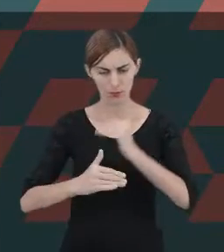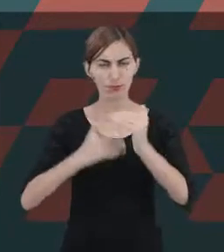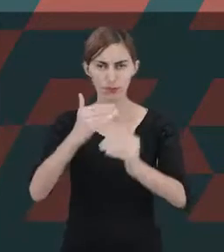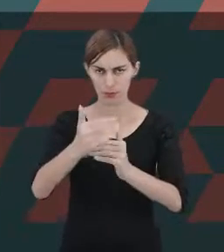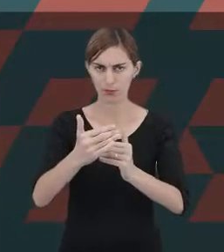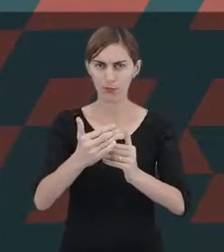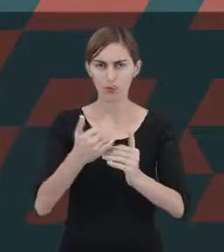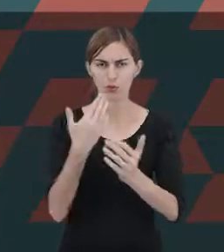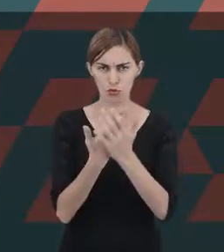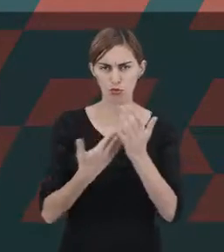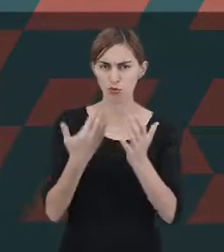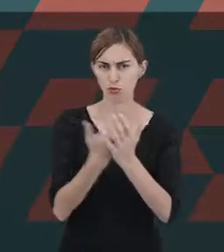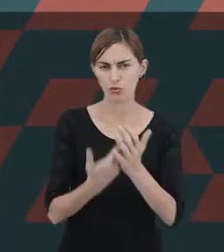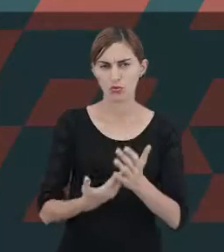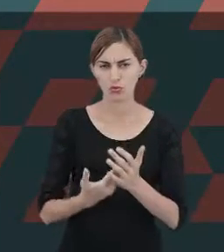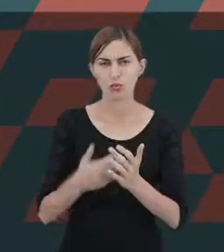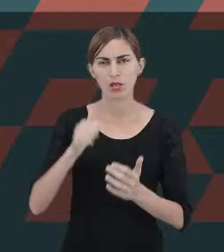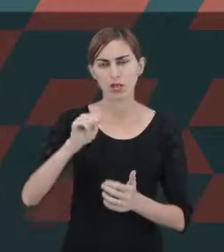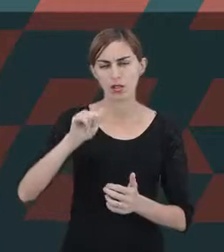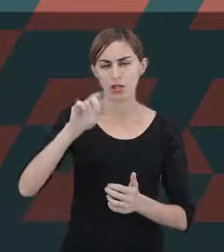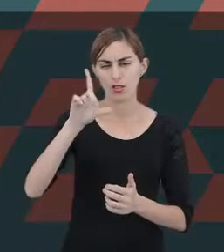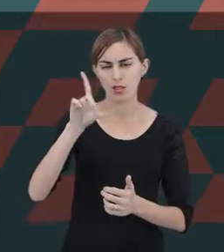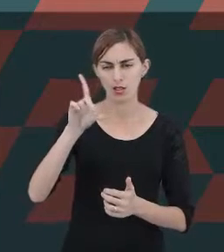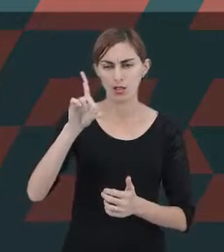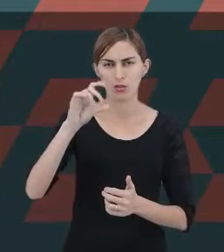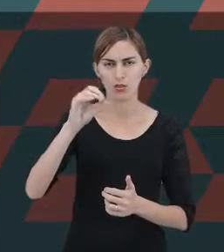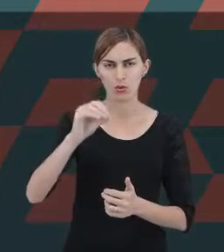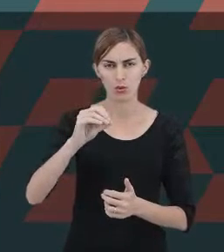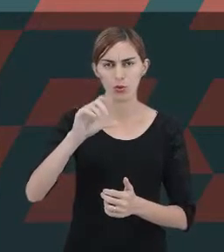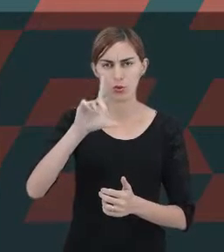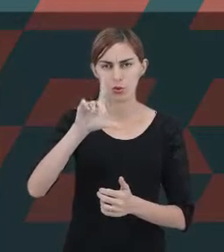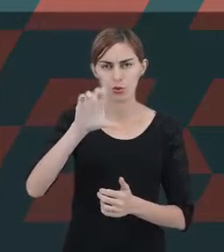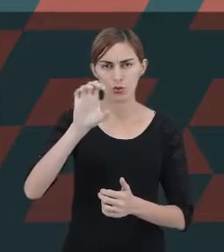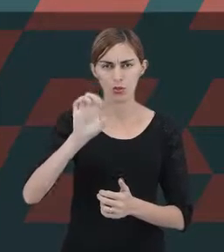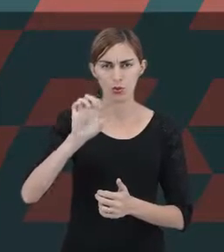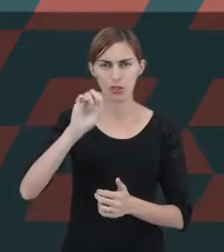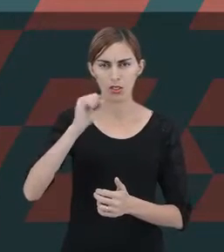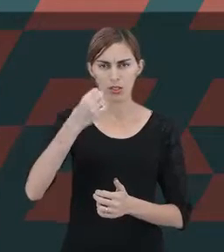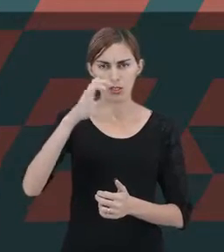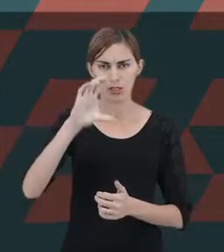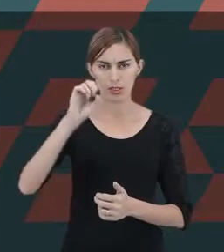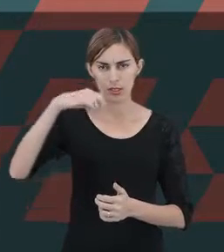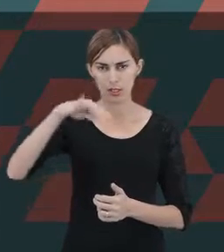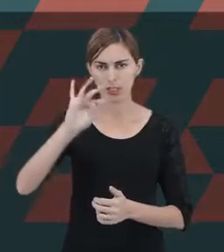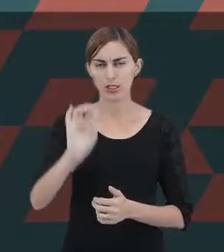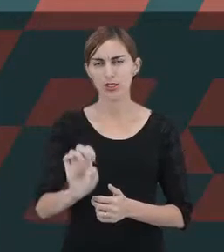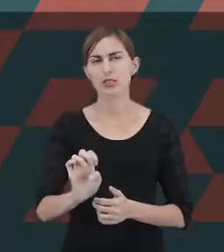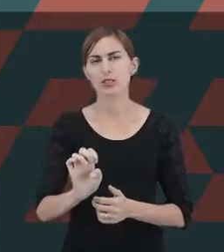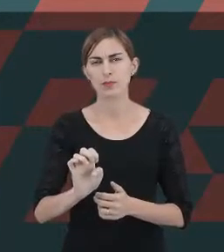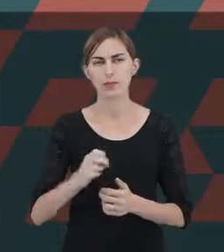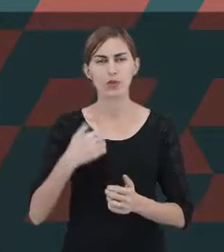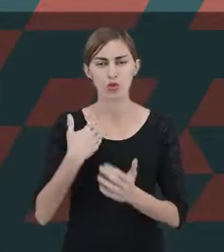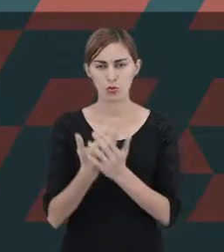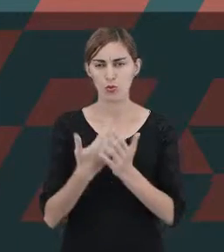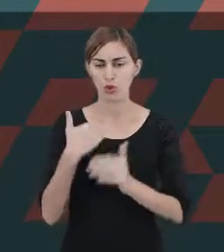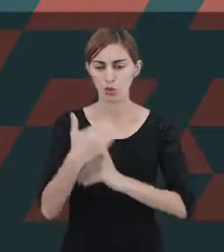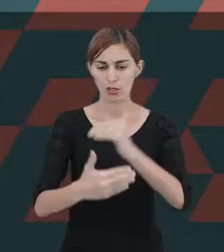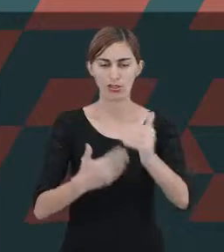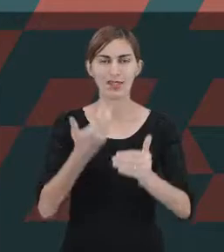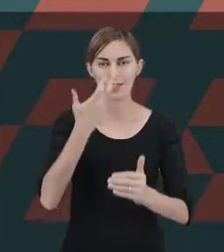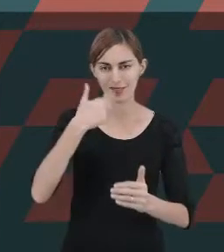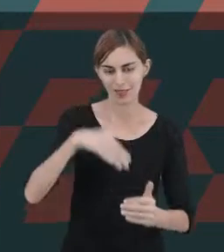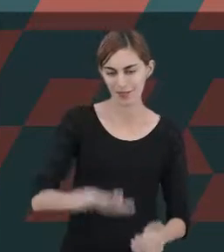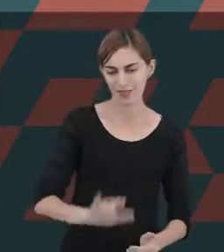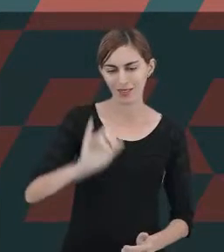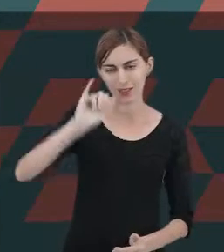dos estudos, a adolescência era também estudada como processo e etapa infantil. E aí ele